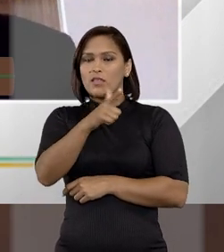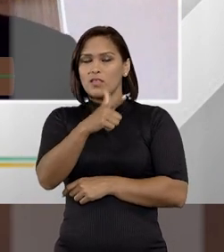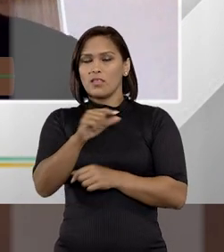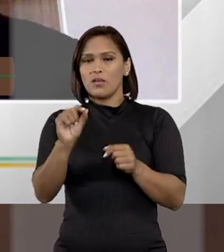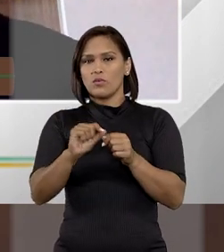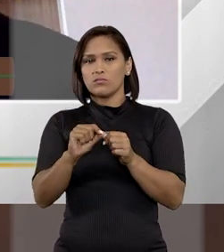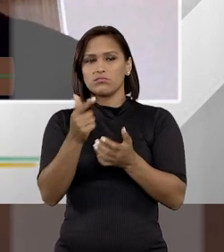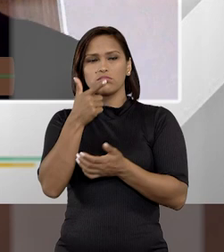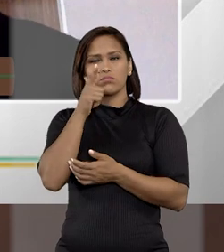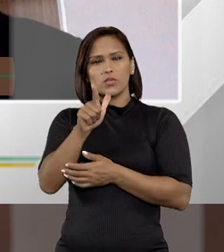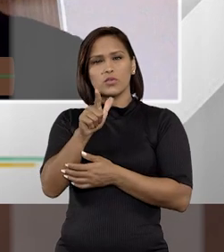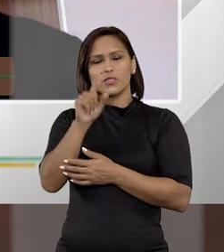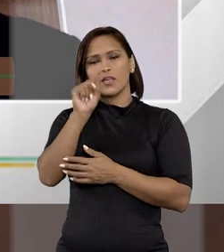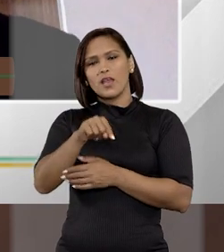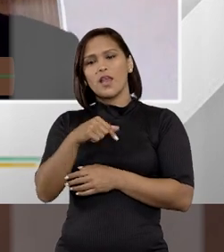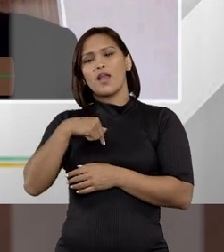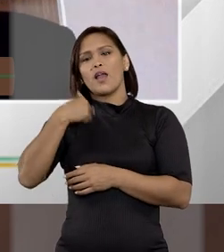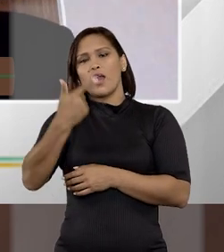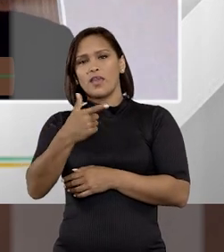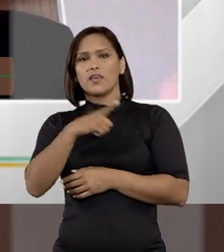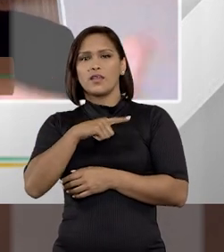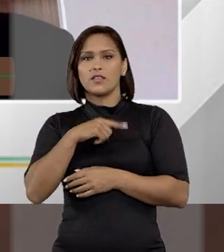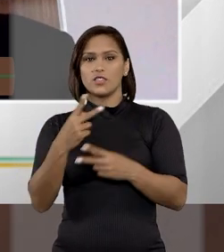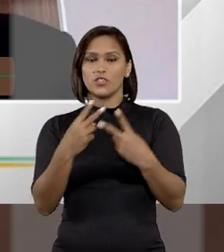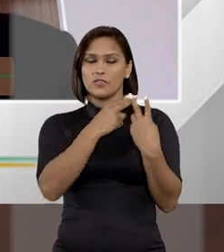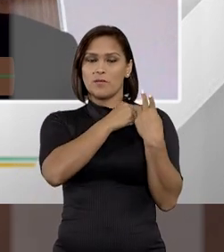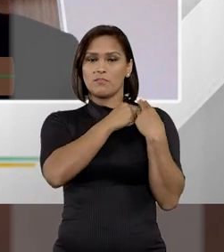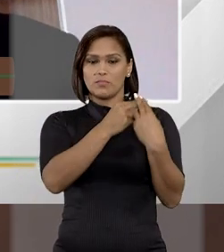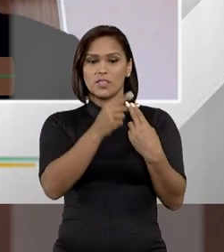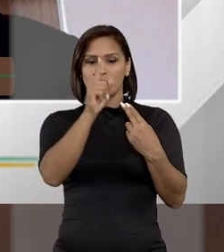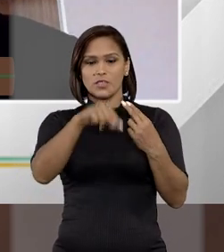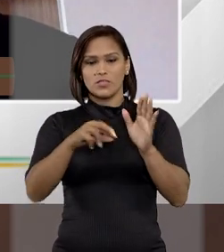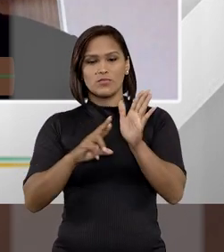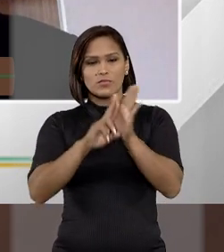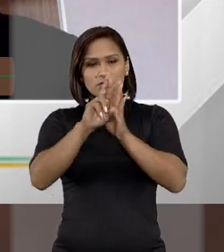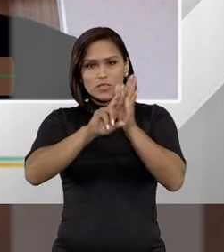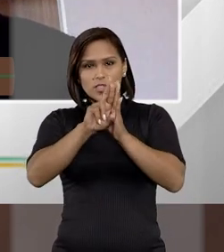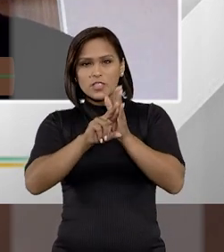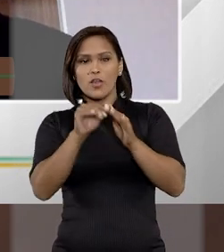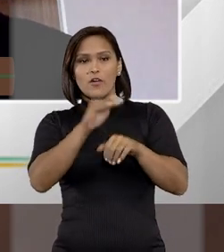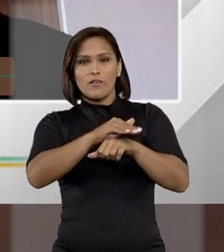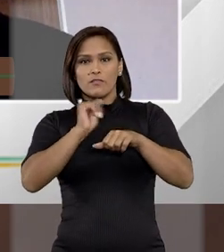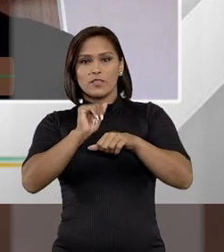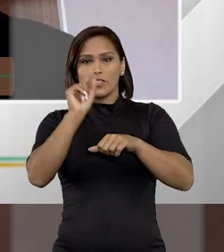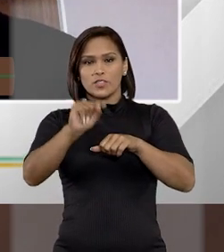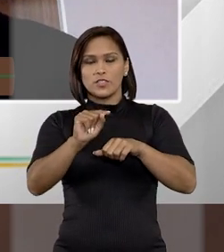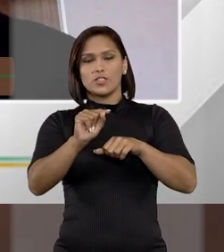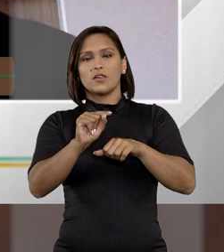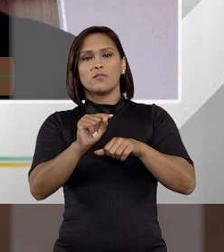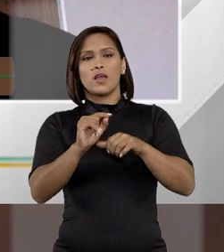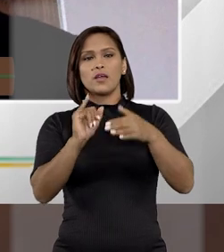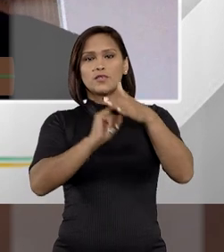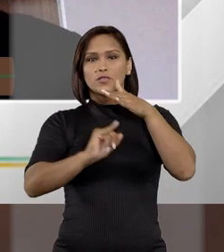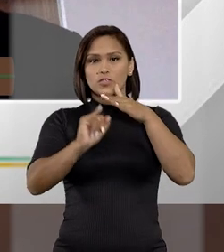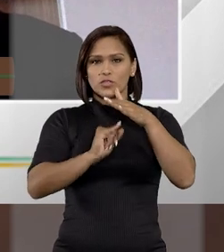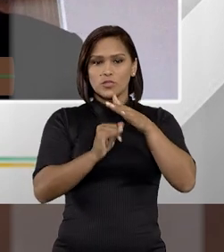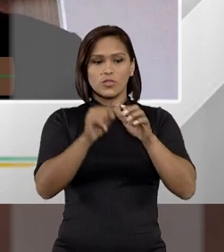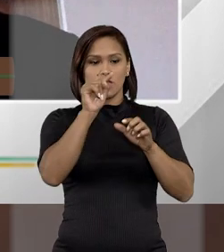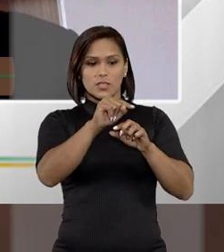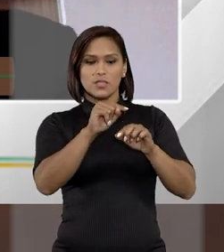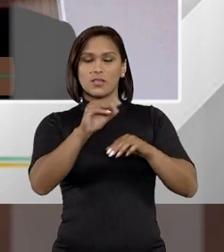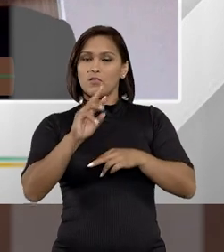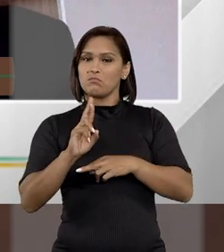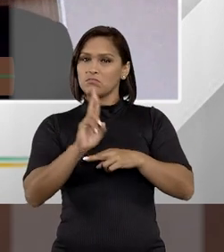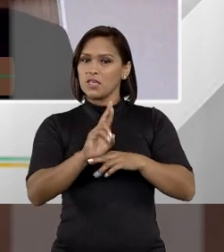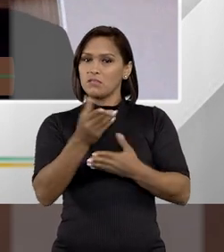ele não o faça nesse prazo, aí aquele que estiver presidindo aquela investigação vai intimar a instituição da